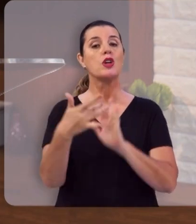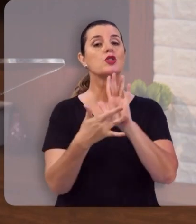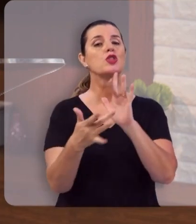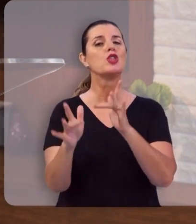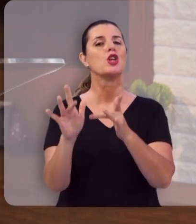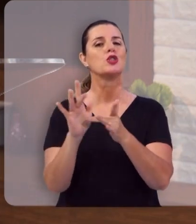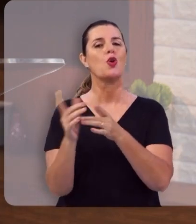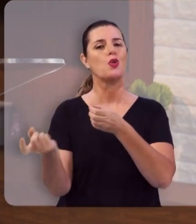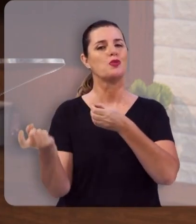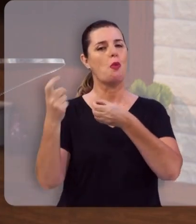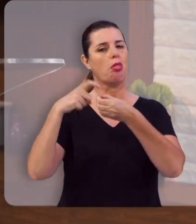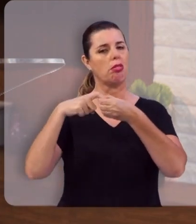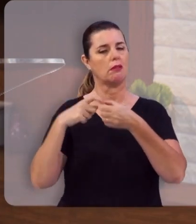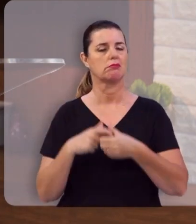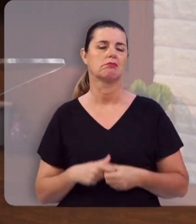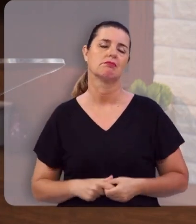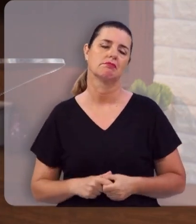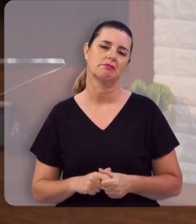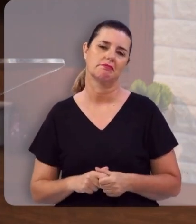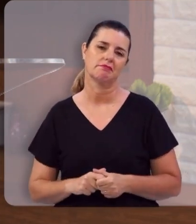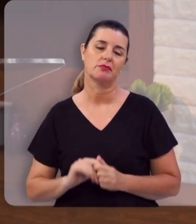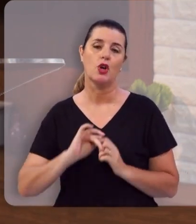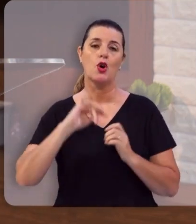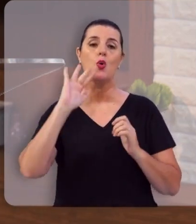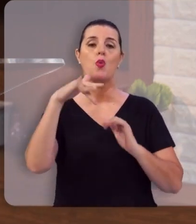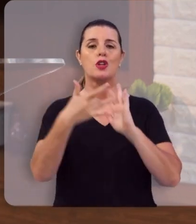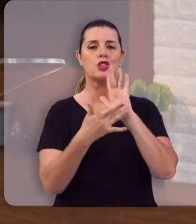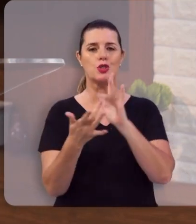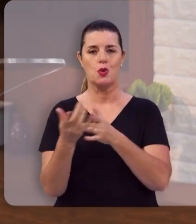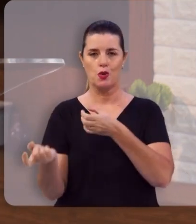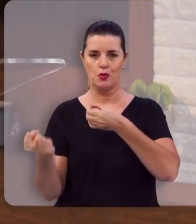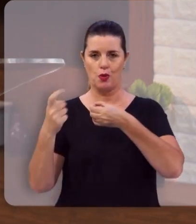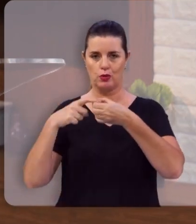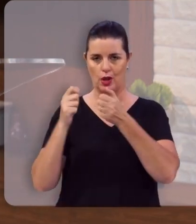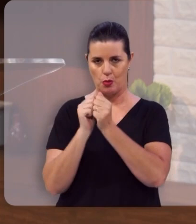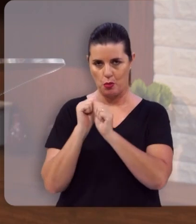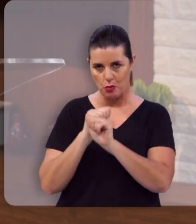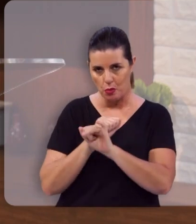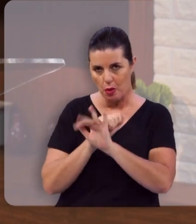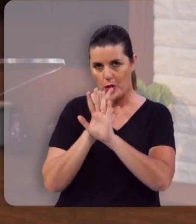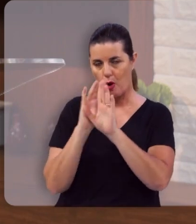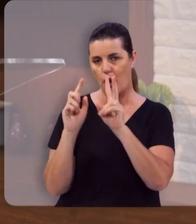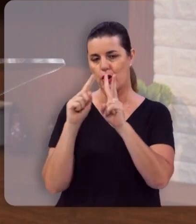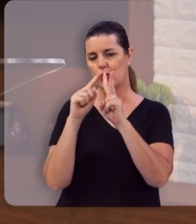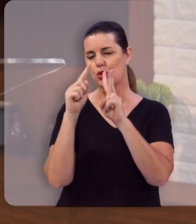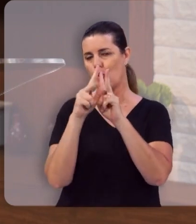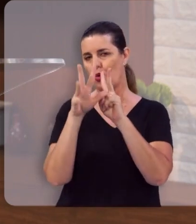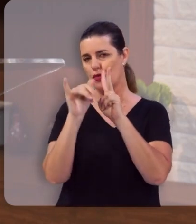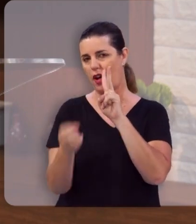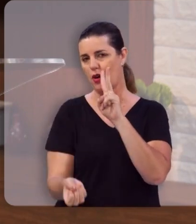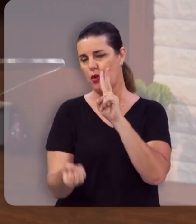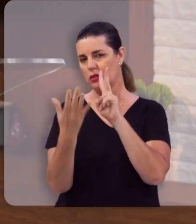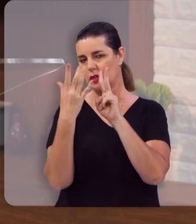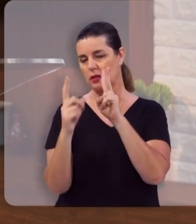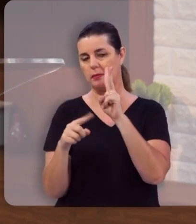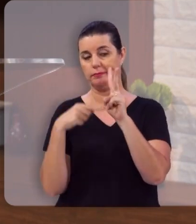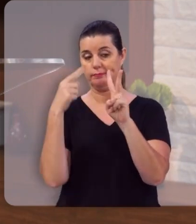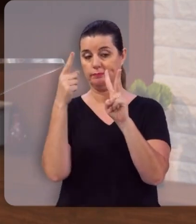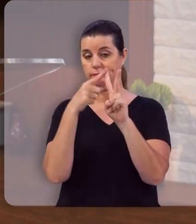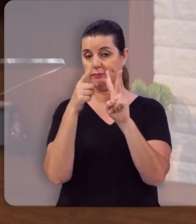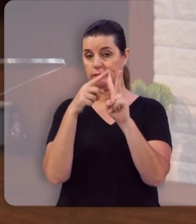Jesus voltar. Quando Jesus voltar em glória, duas coisas vão acontecer. Primeiro,